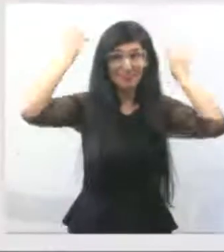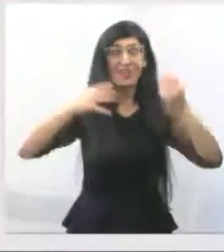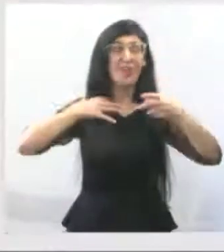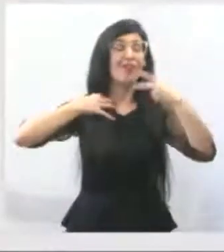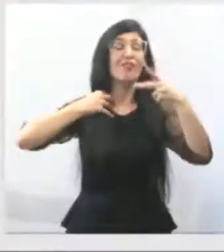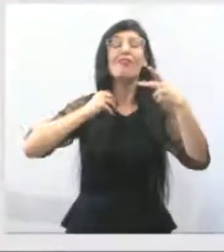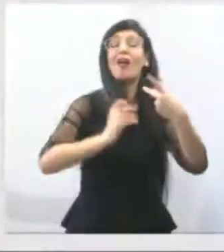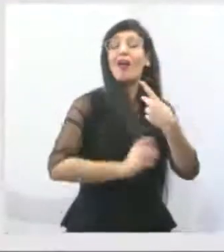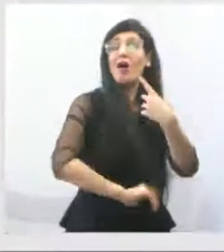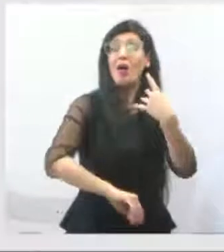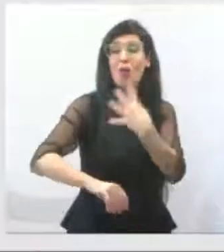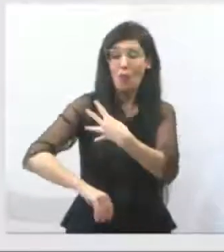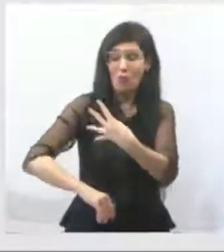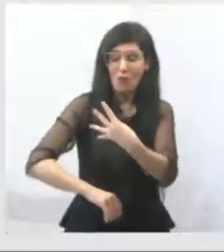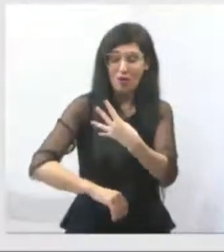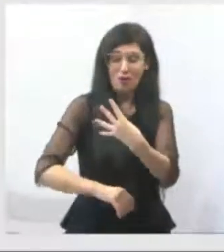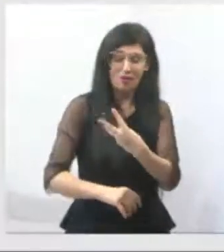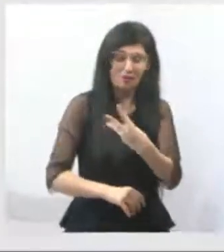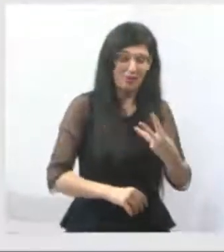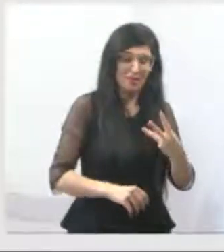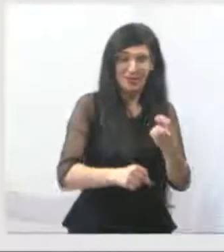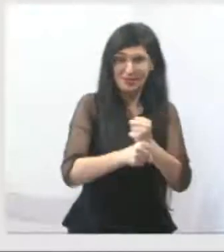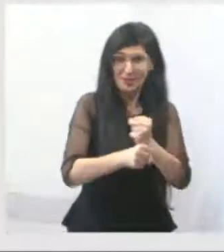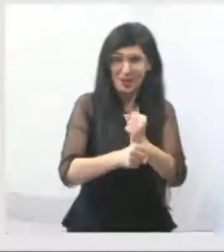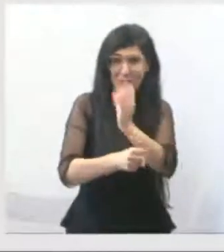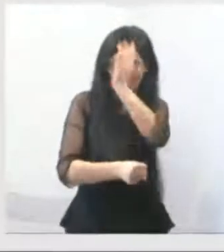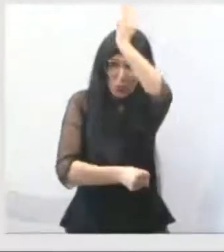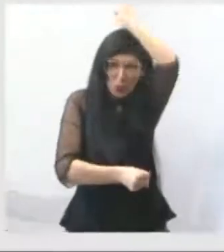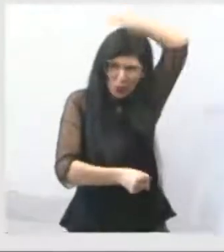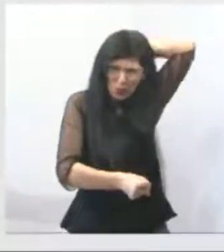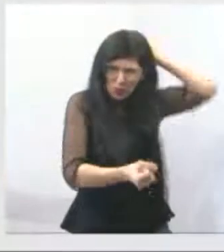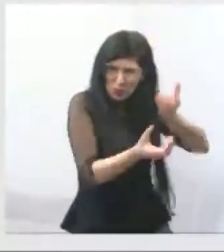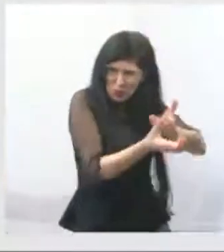falar dos 43 anos da defesa civil.